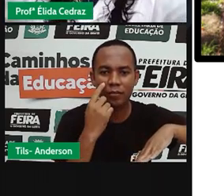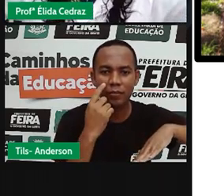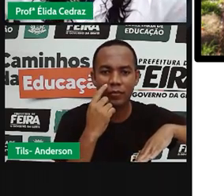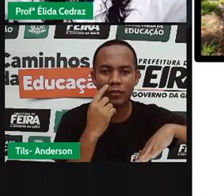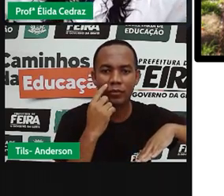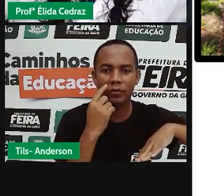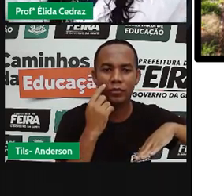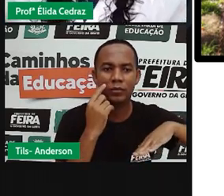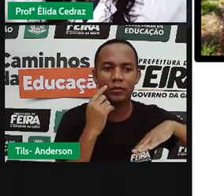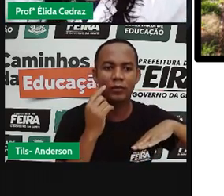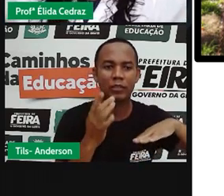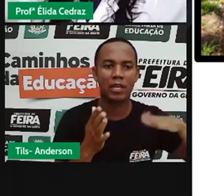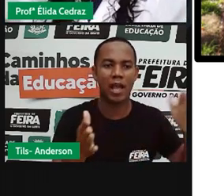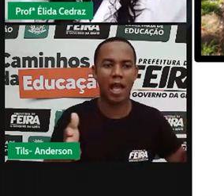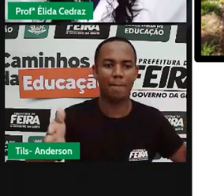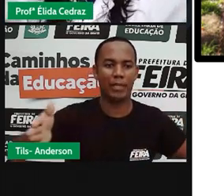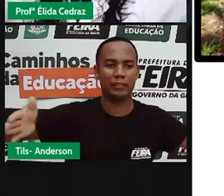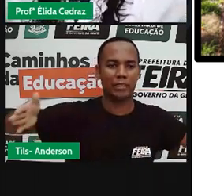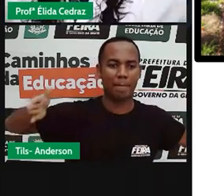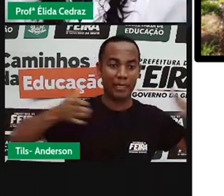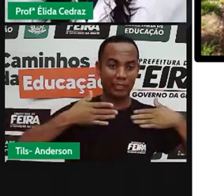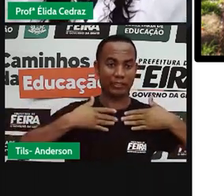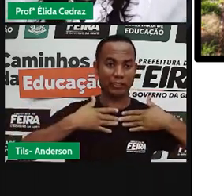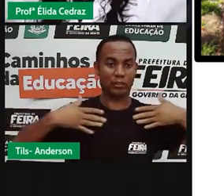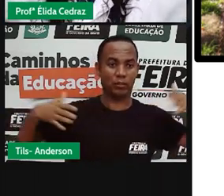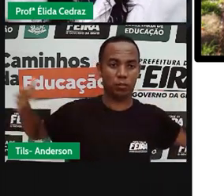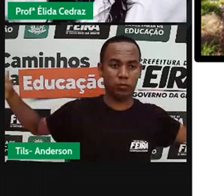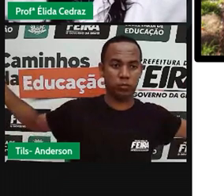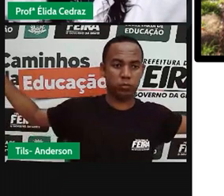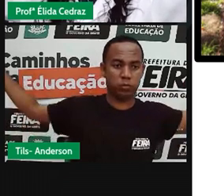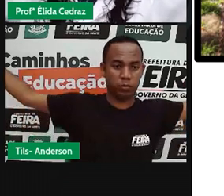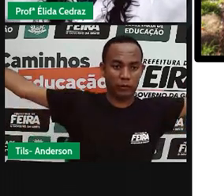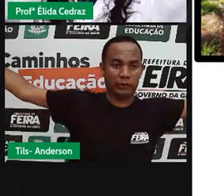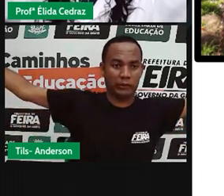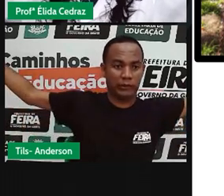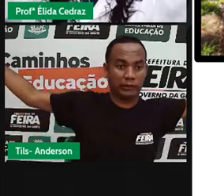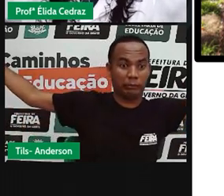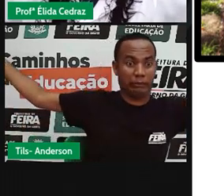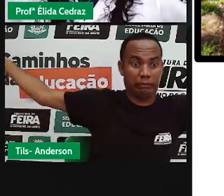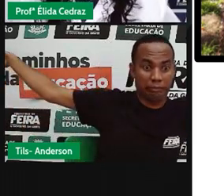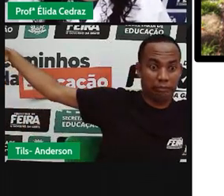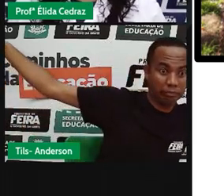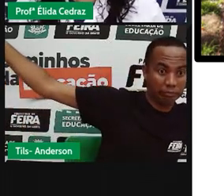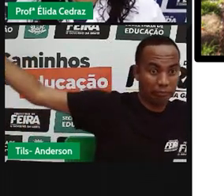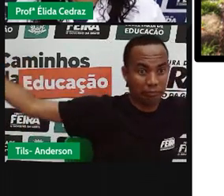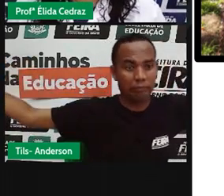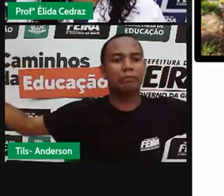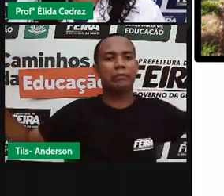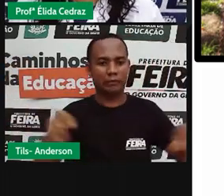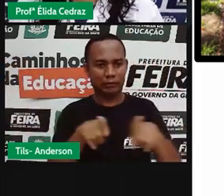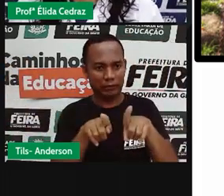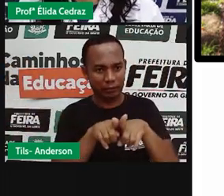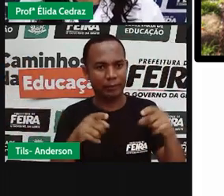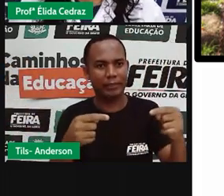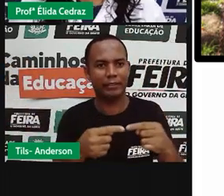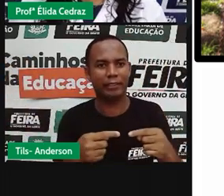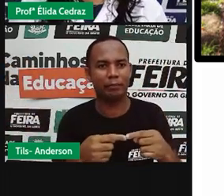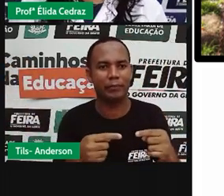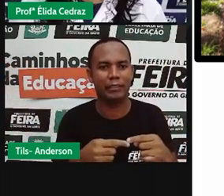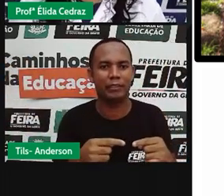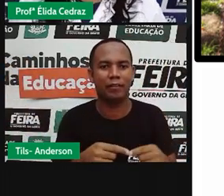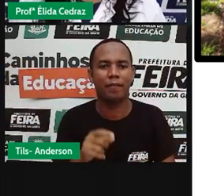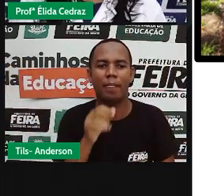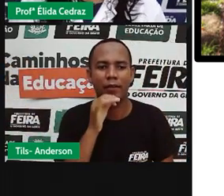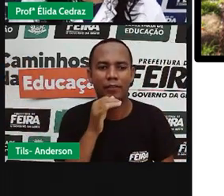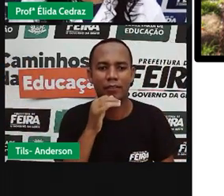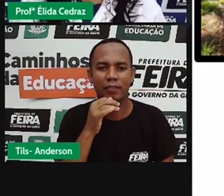braça é desse tamanho. com as duas mãos assim, bem abertas. O passo é essa medida que